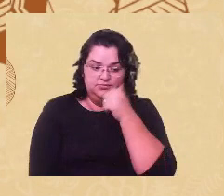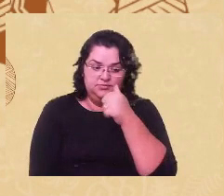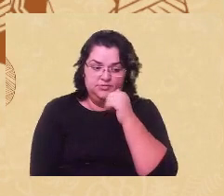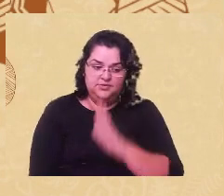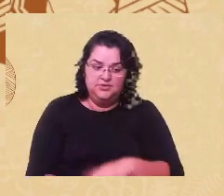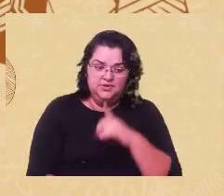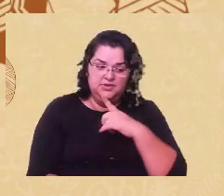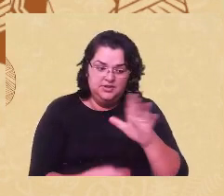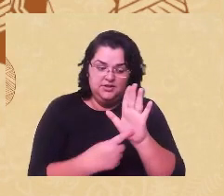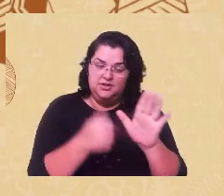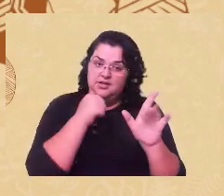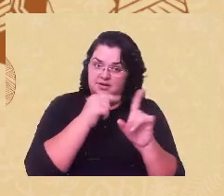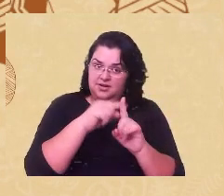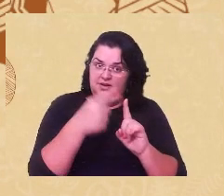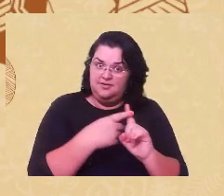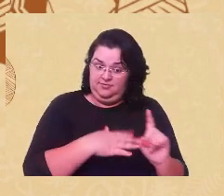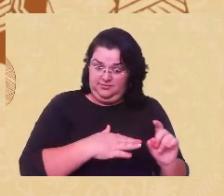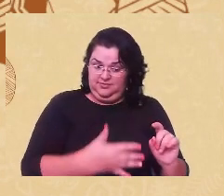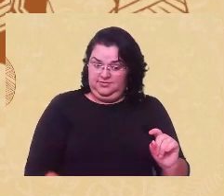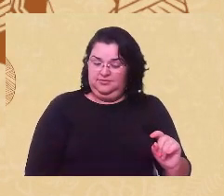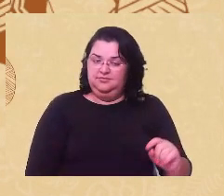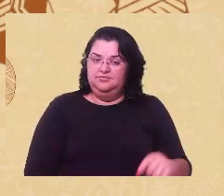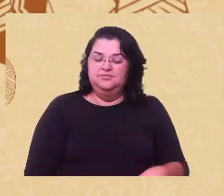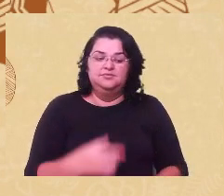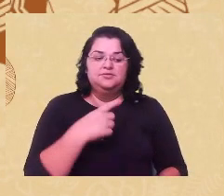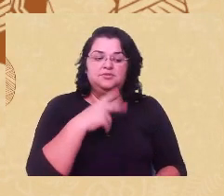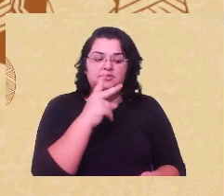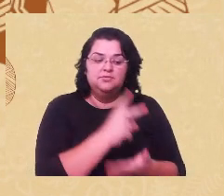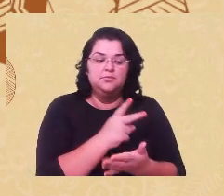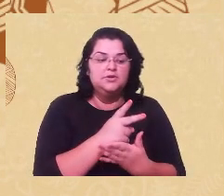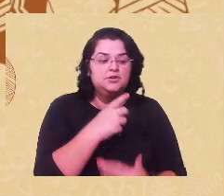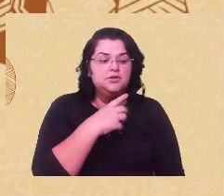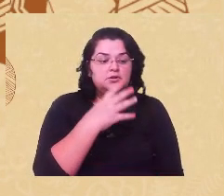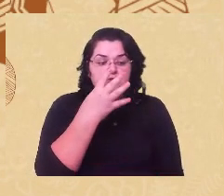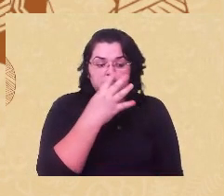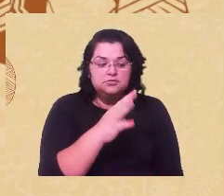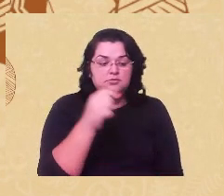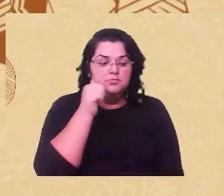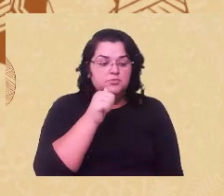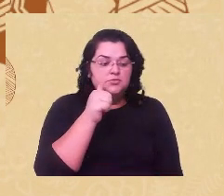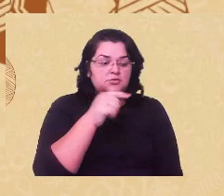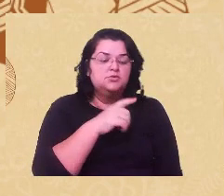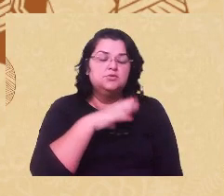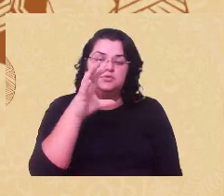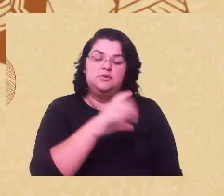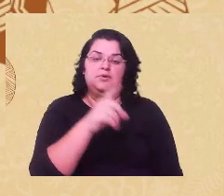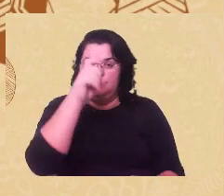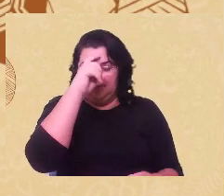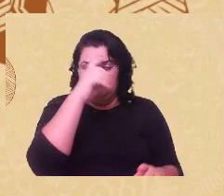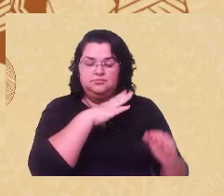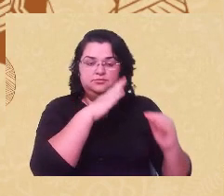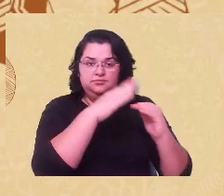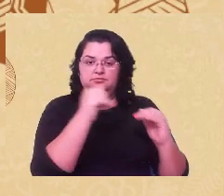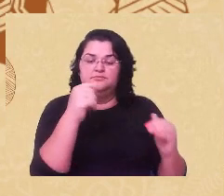grávida, foi conduzida coercitivamente depois que uma médica assinou o Ministério Público dizendo que ela estava colocando a filha dela em